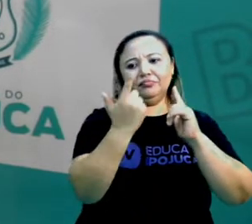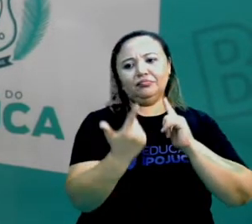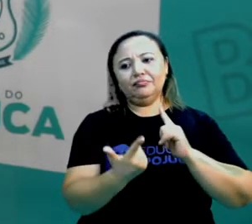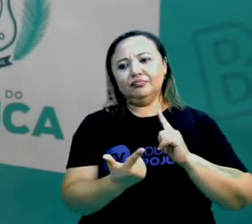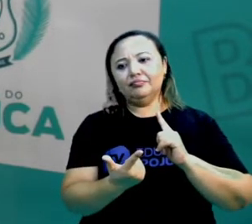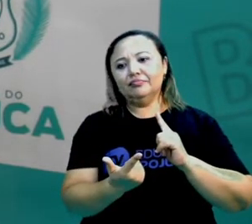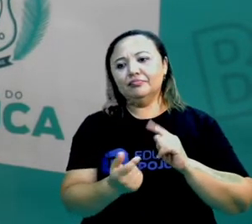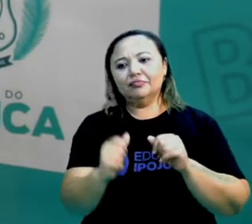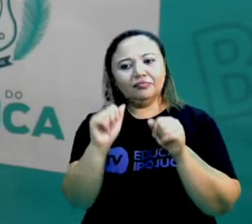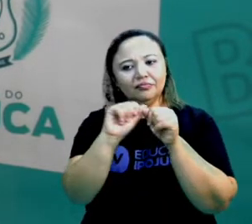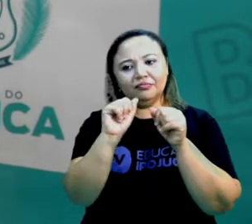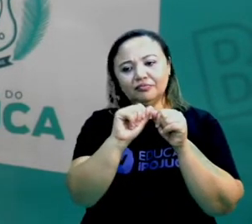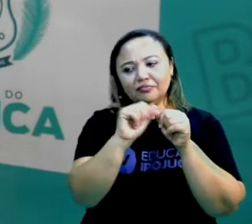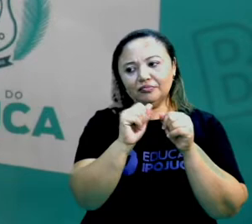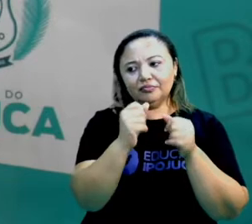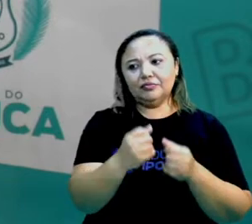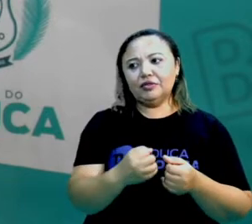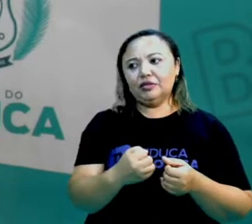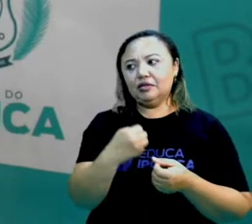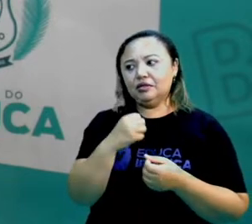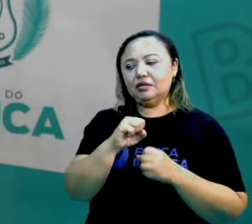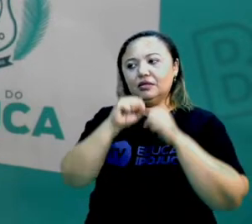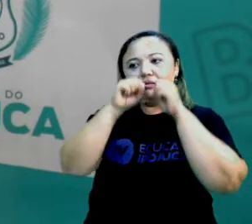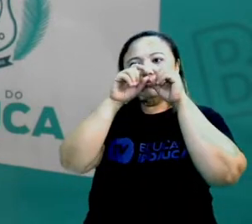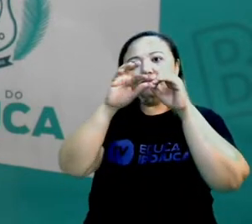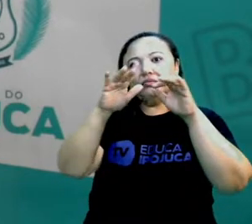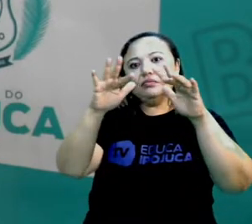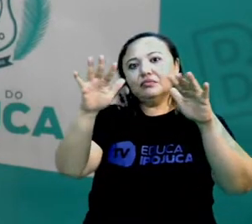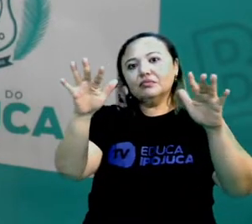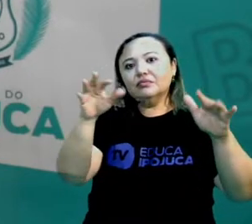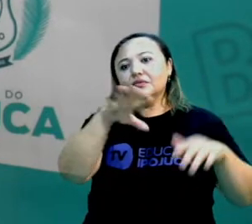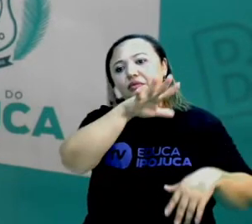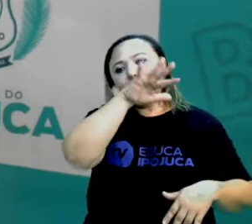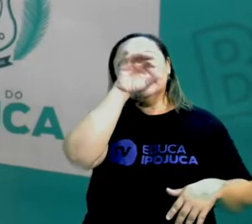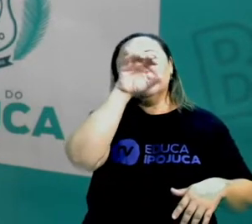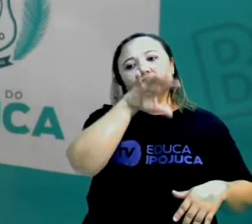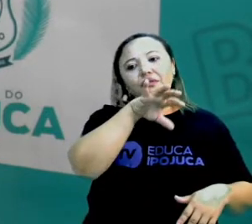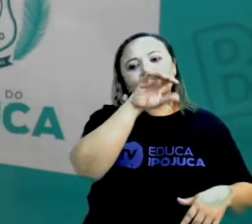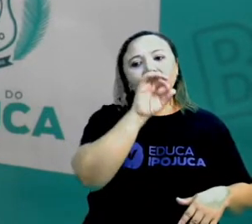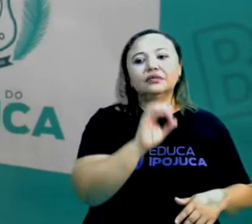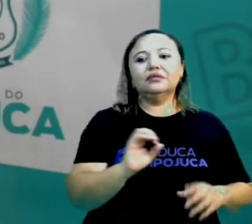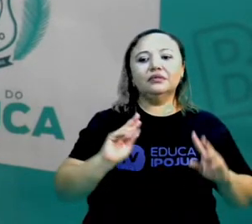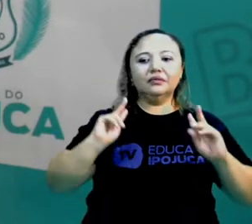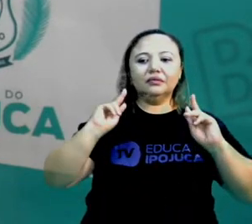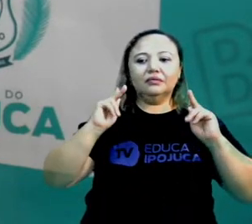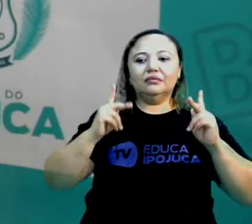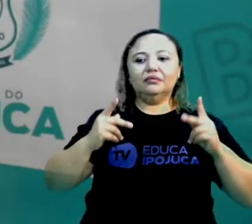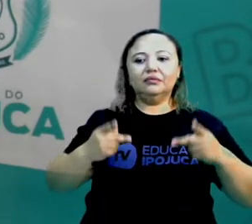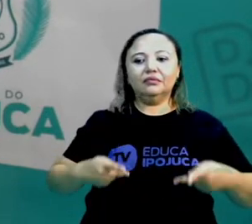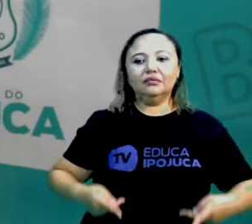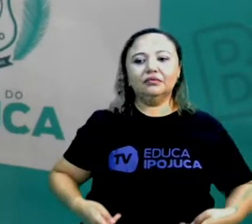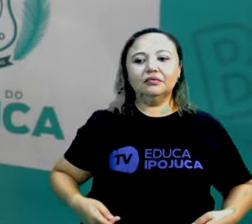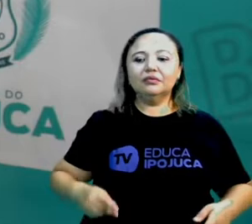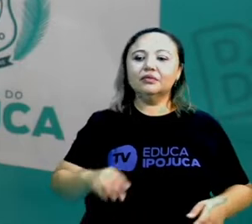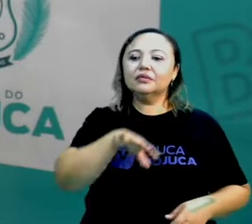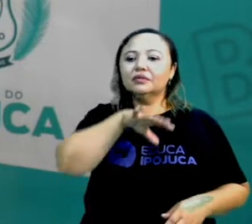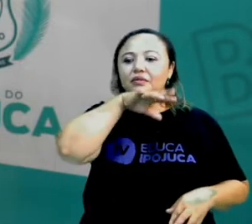fornecer oxigênio para os demais seres vivos existentes na Terra.